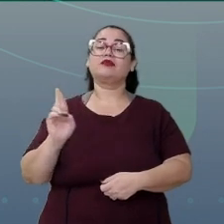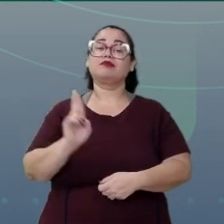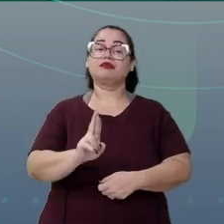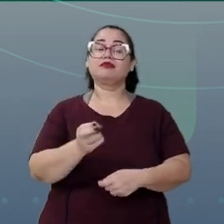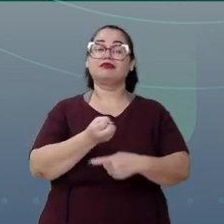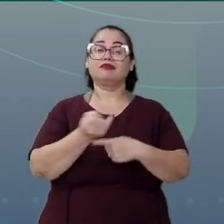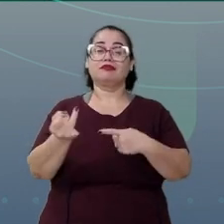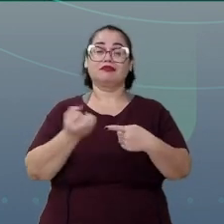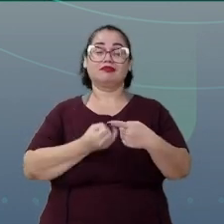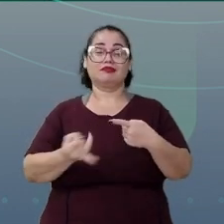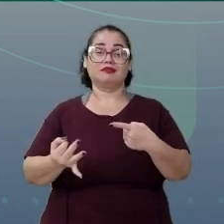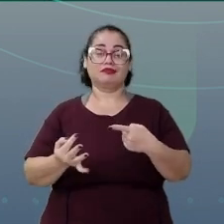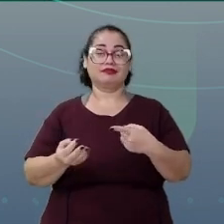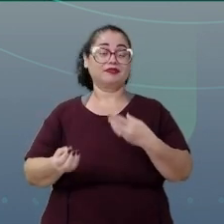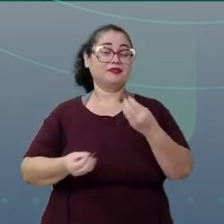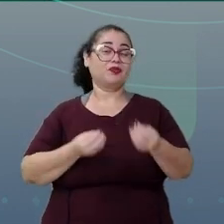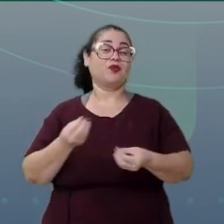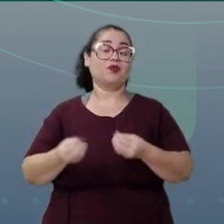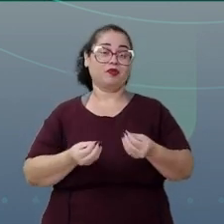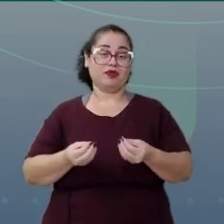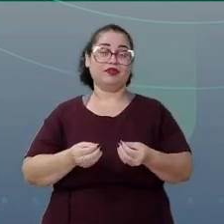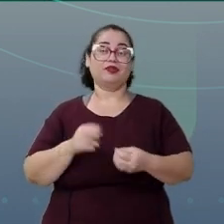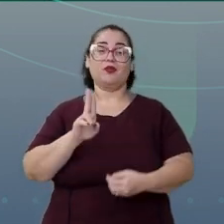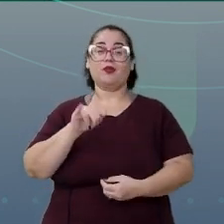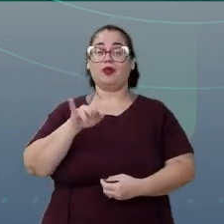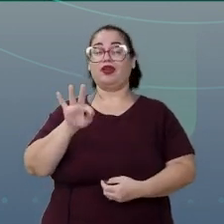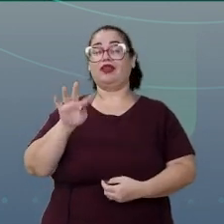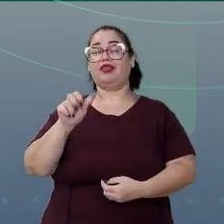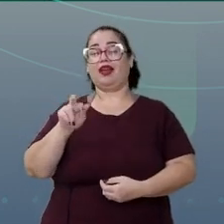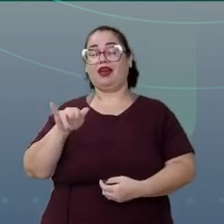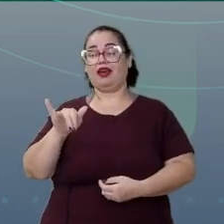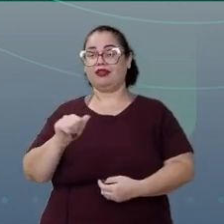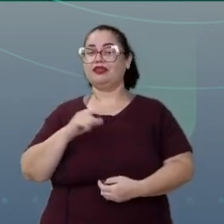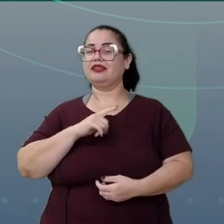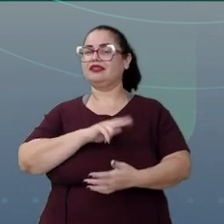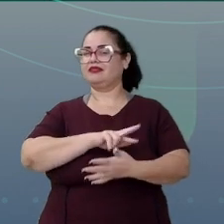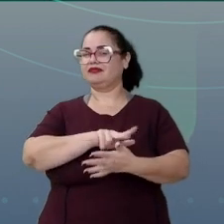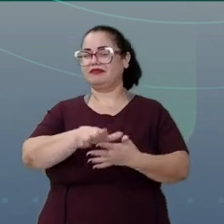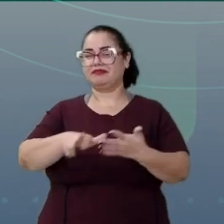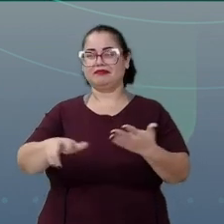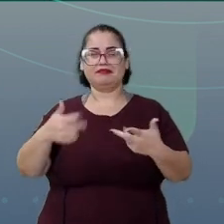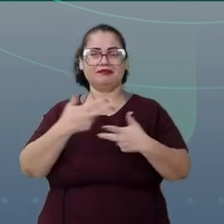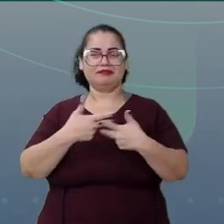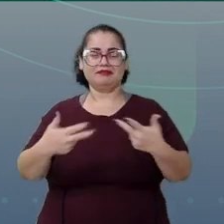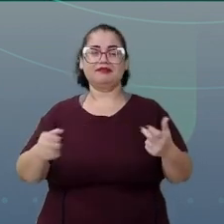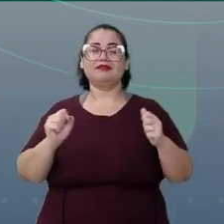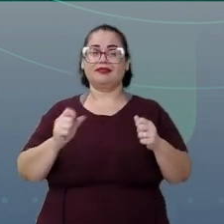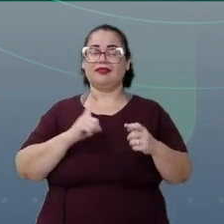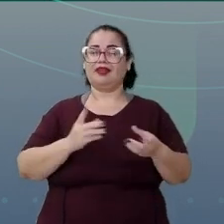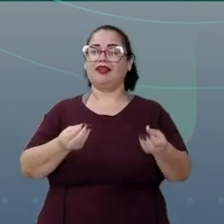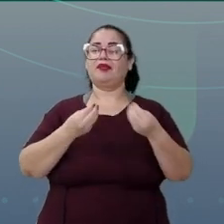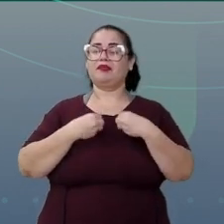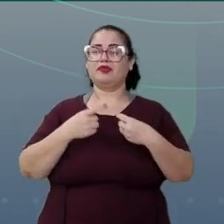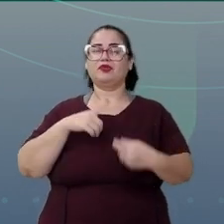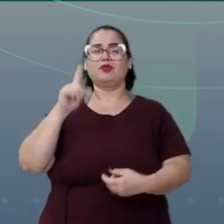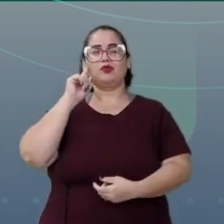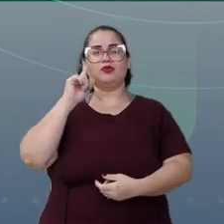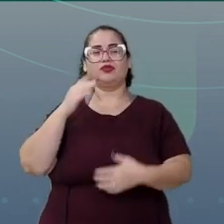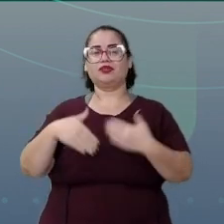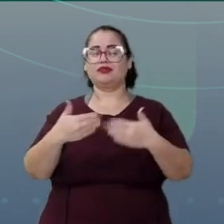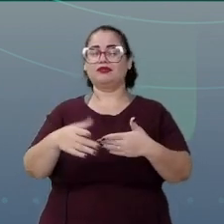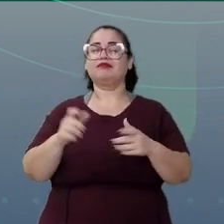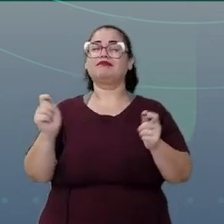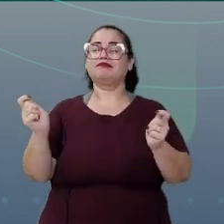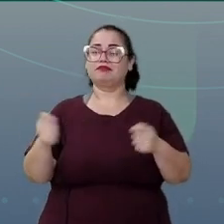através das frações unitárias. São muitas situações que nos apresentam esse